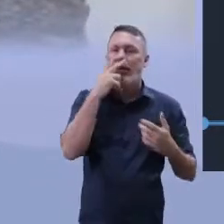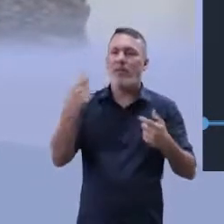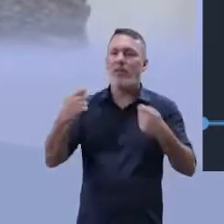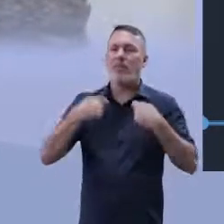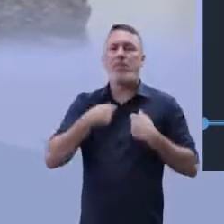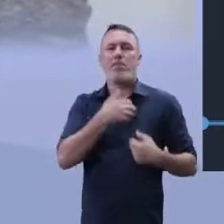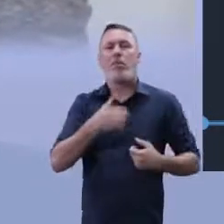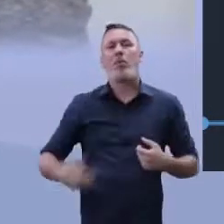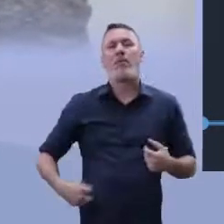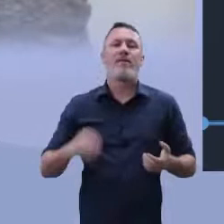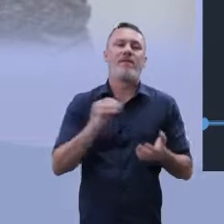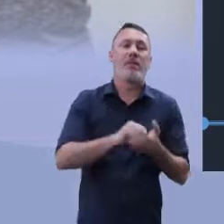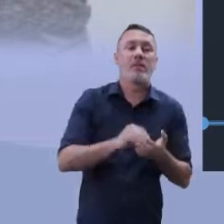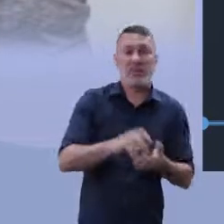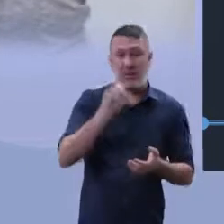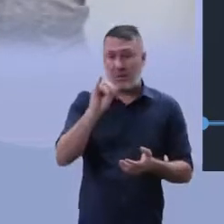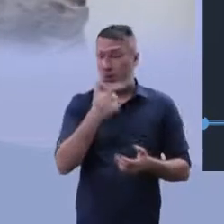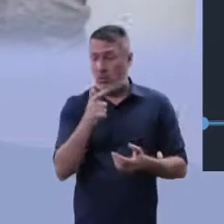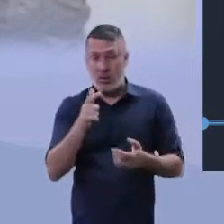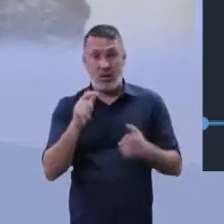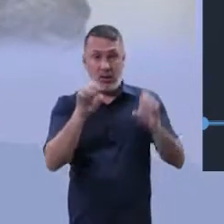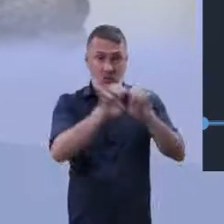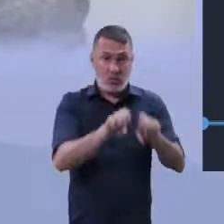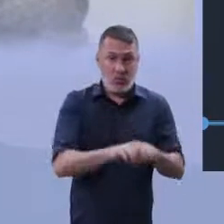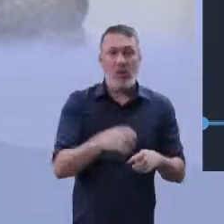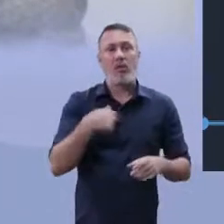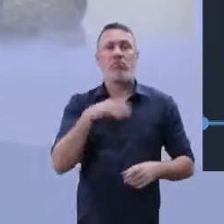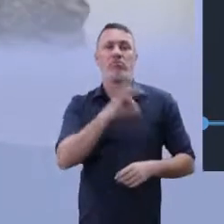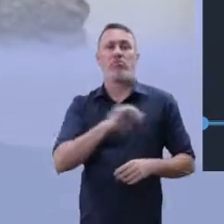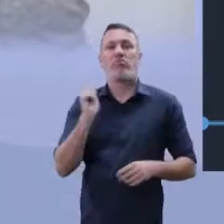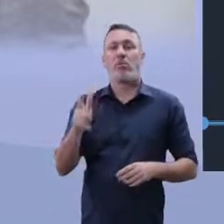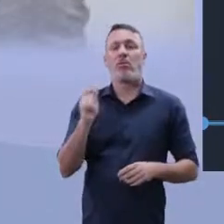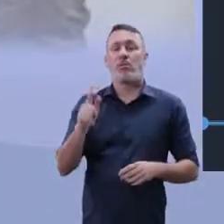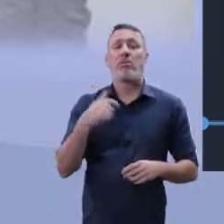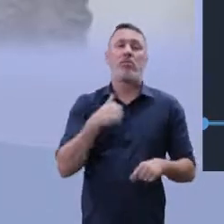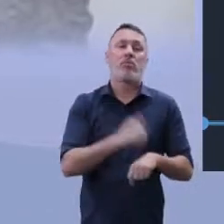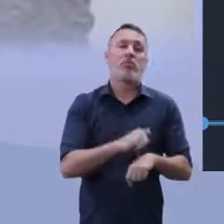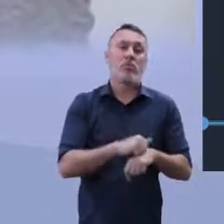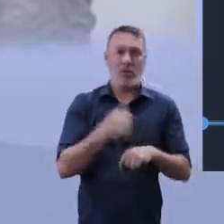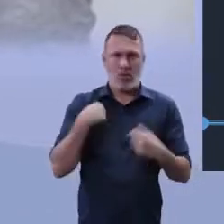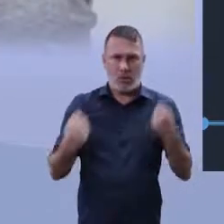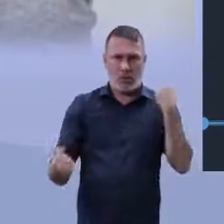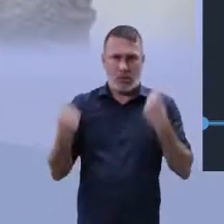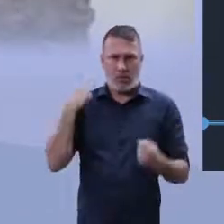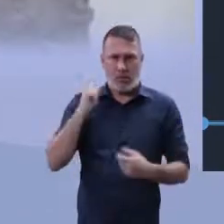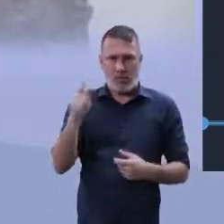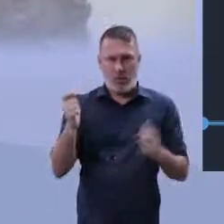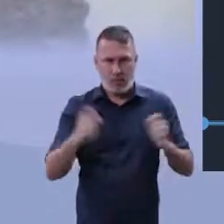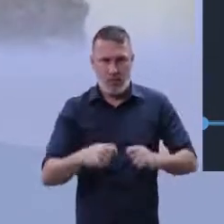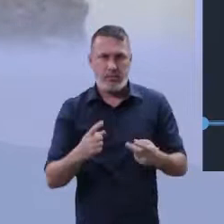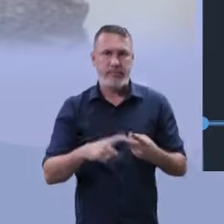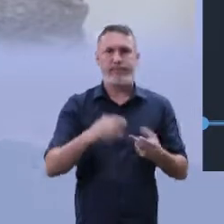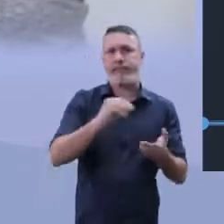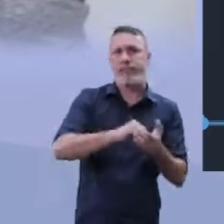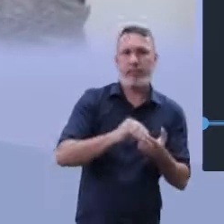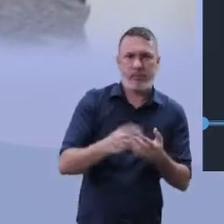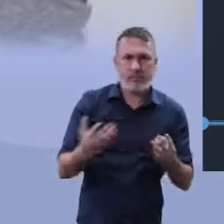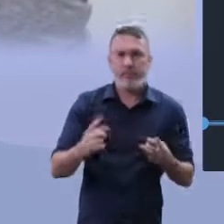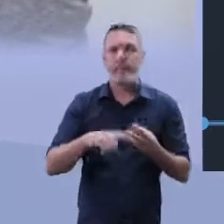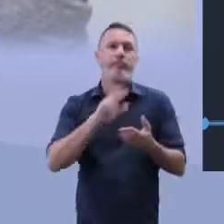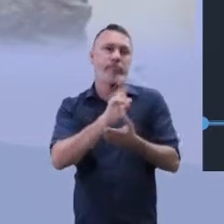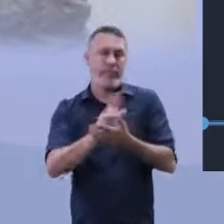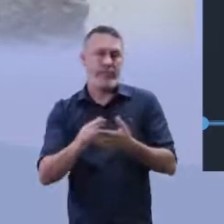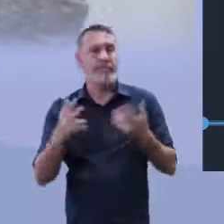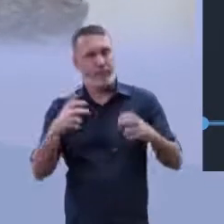estrutura pública. E, se eu não tenho estrutura pública, eu vou ter que pagar. E, às vezes, eu não tenho dinheiro para escrever em uma academia, para fazer no clube